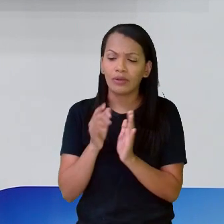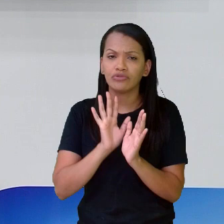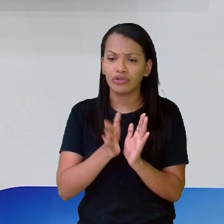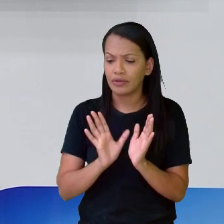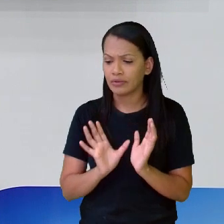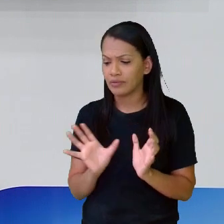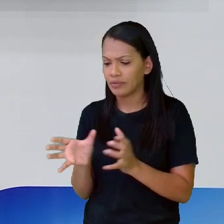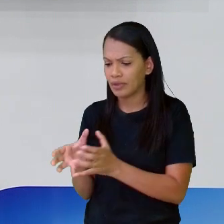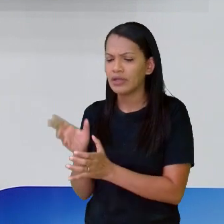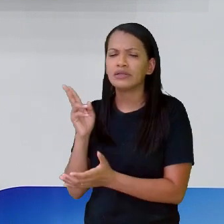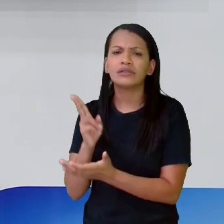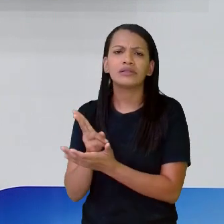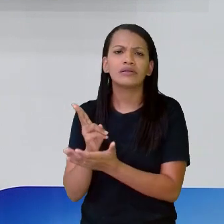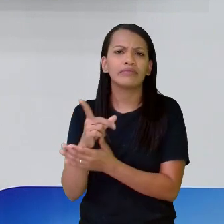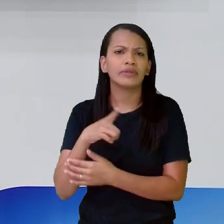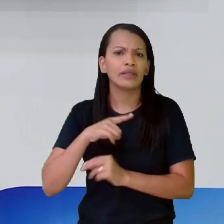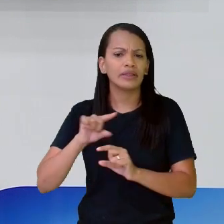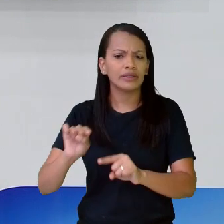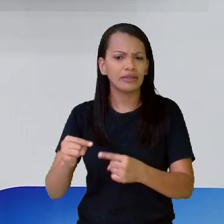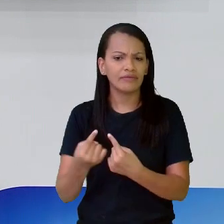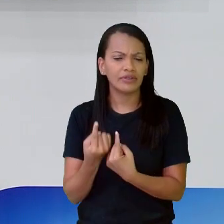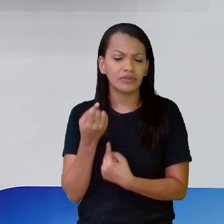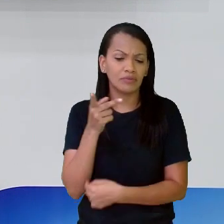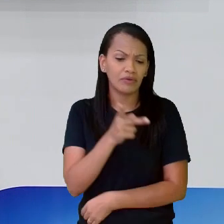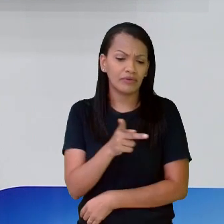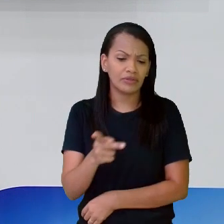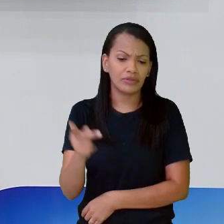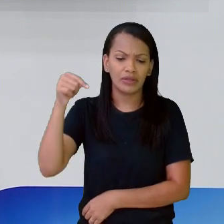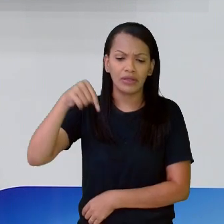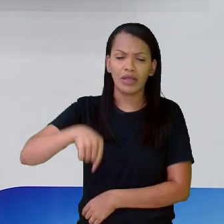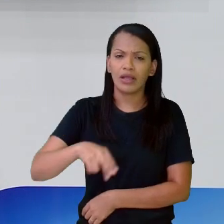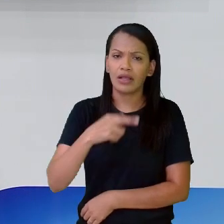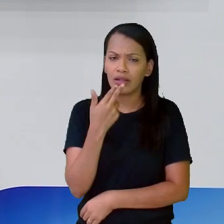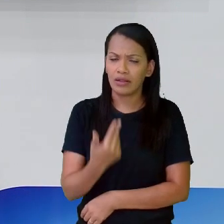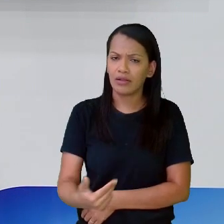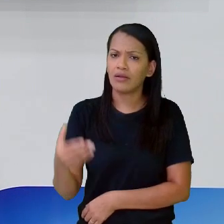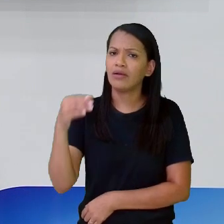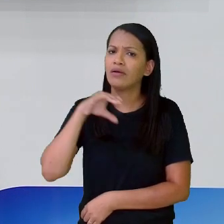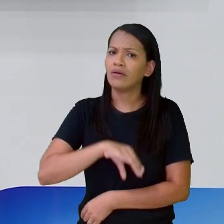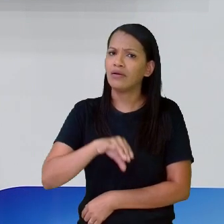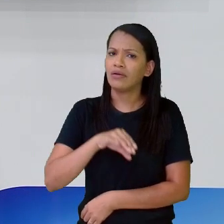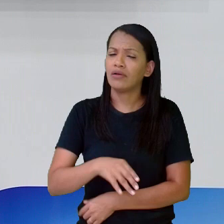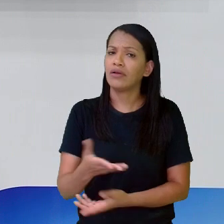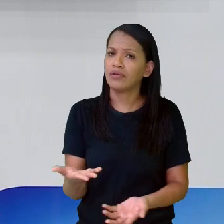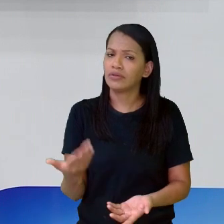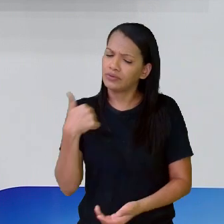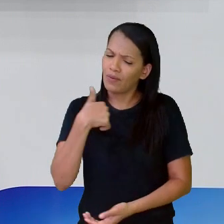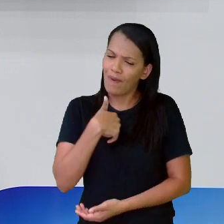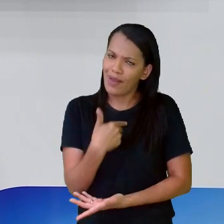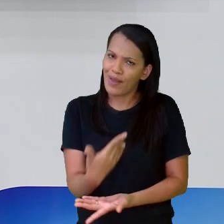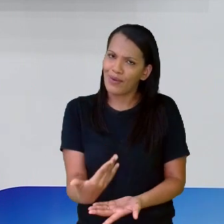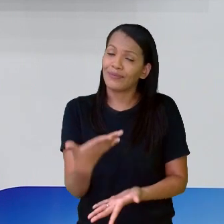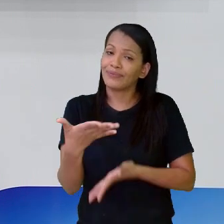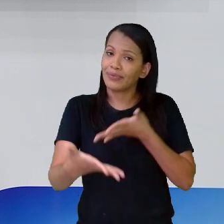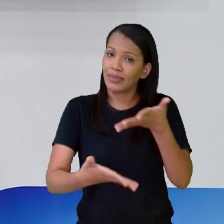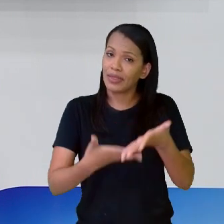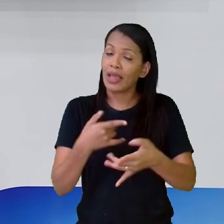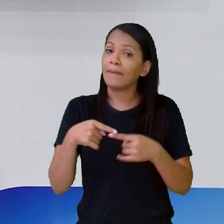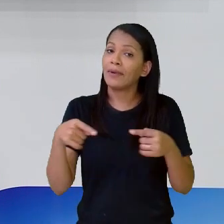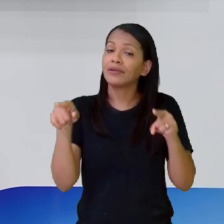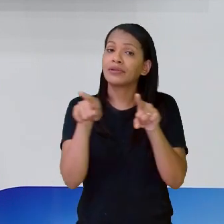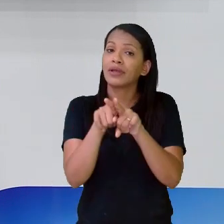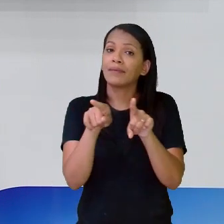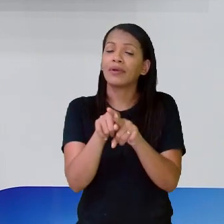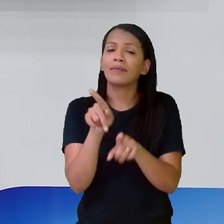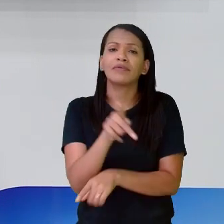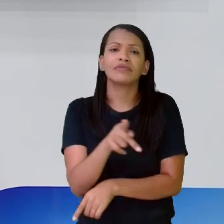As professoras, não só aqui, né? A professora de língua portuguesa que está falando com vocês, mas tem também